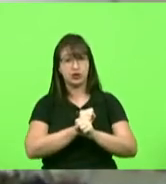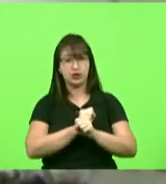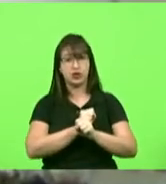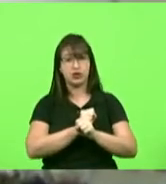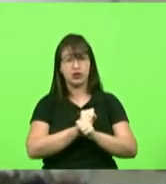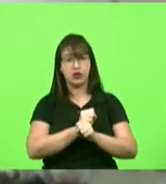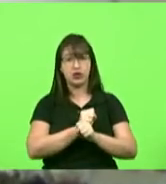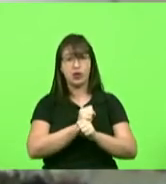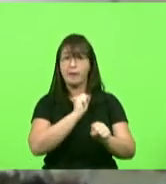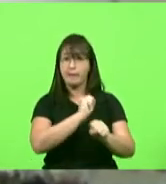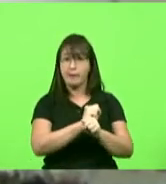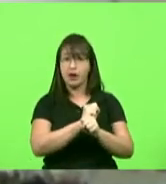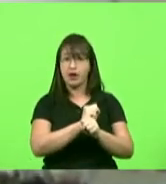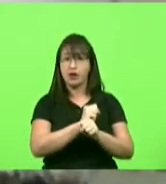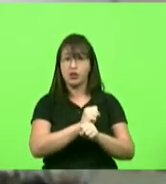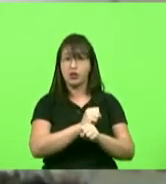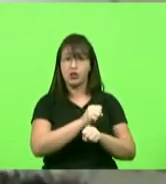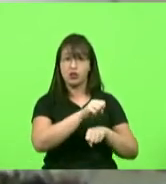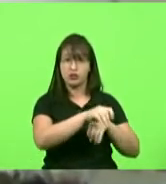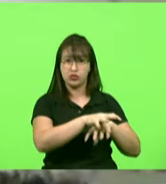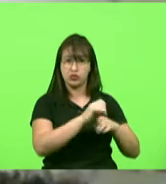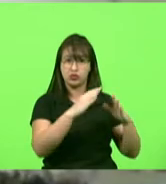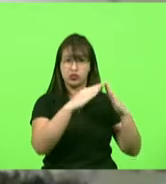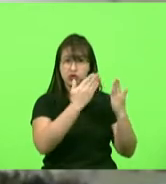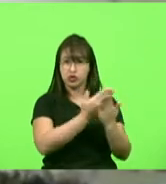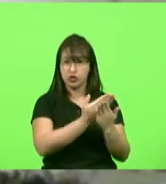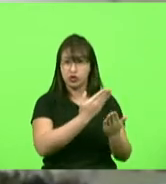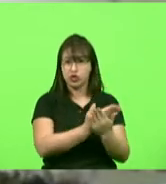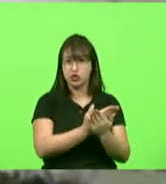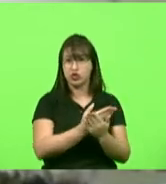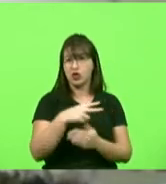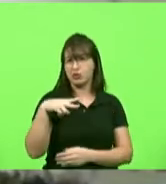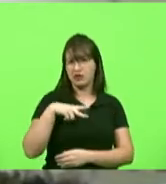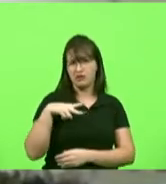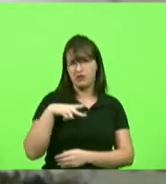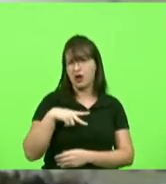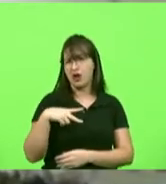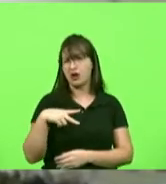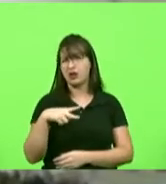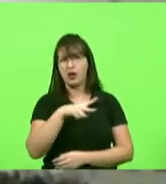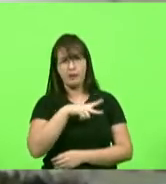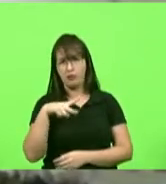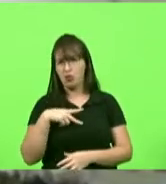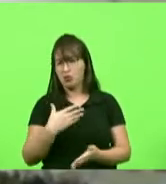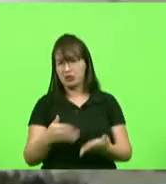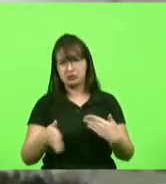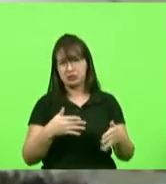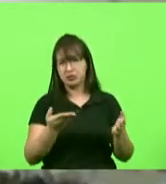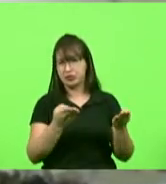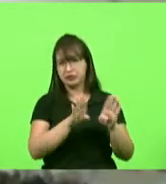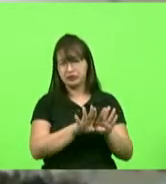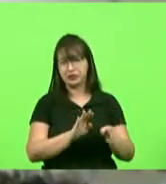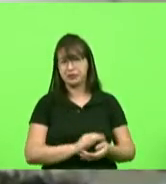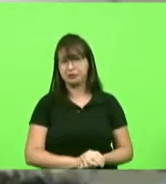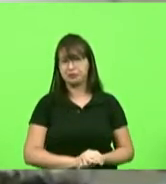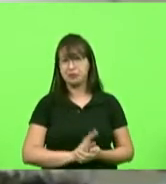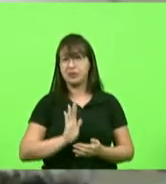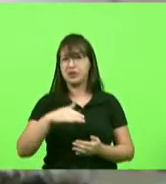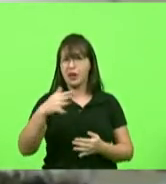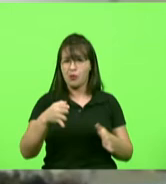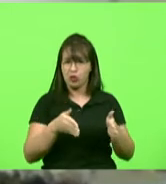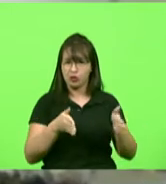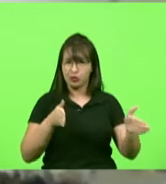presenciais redes pública e rede privada depois desses 14 dias